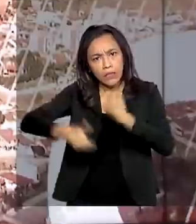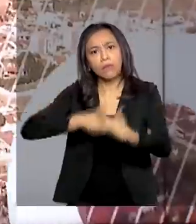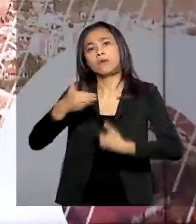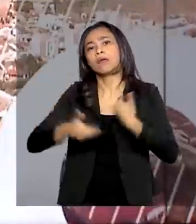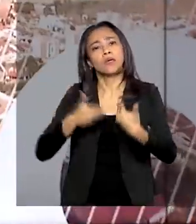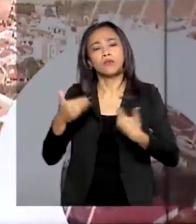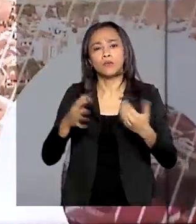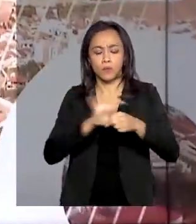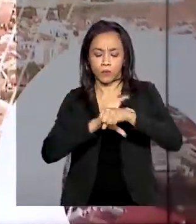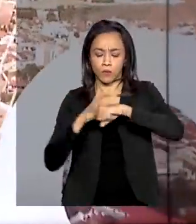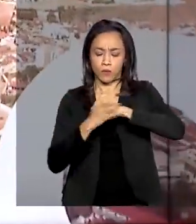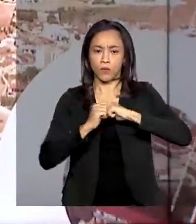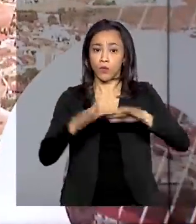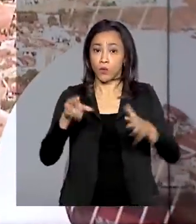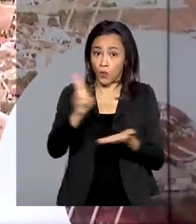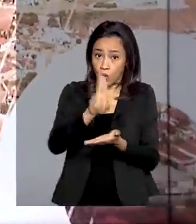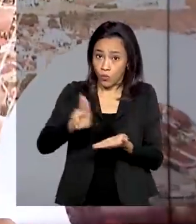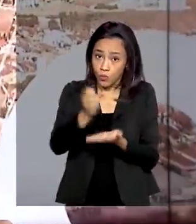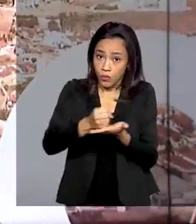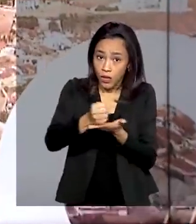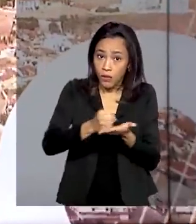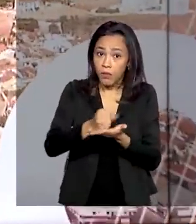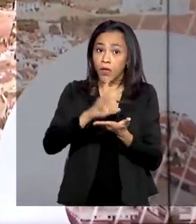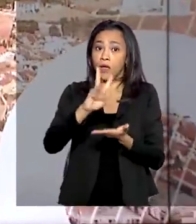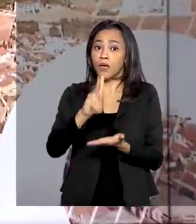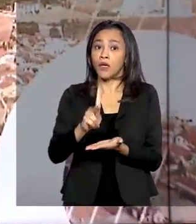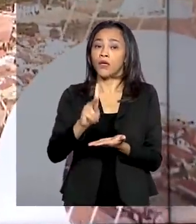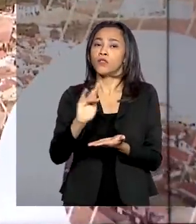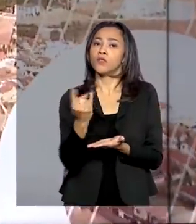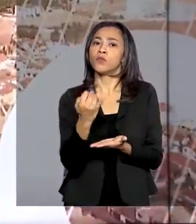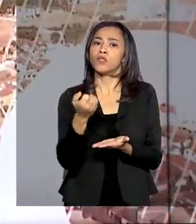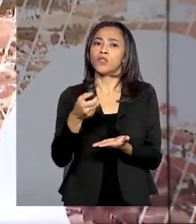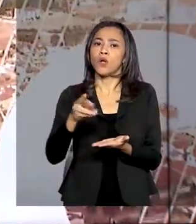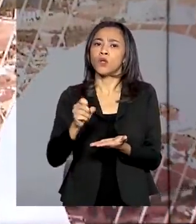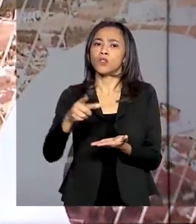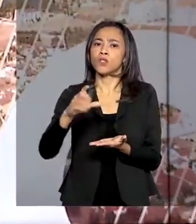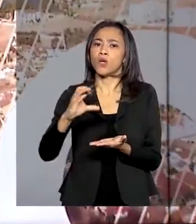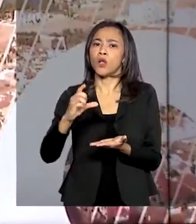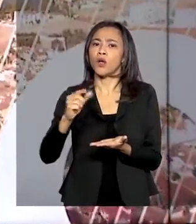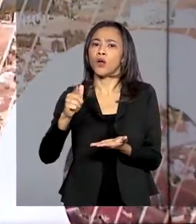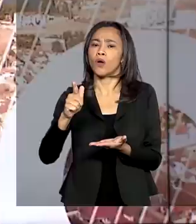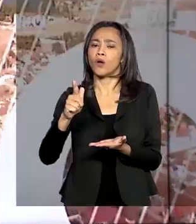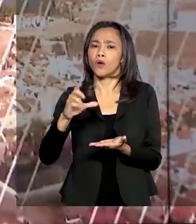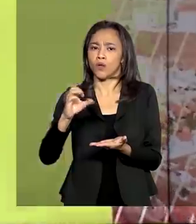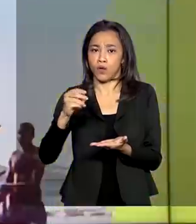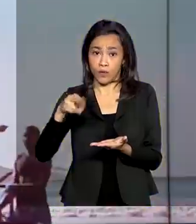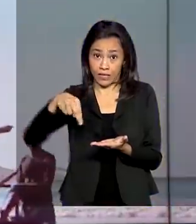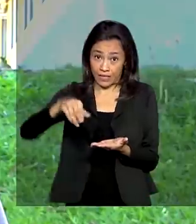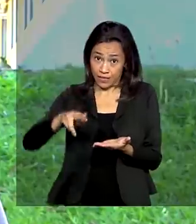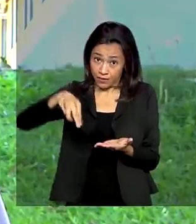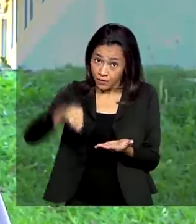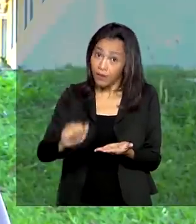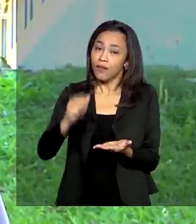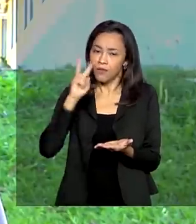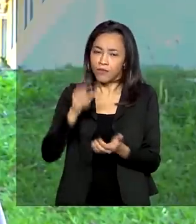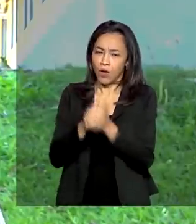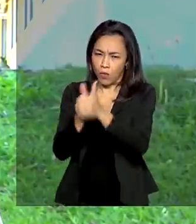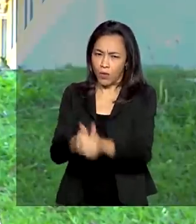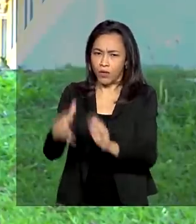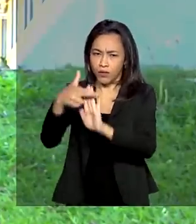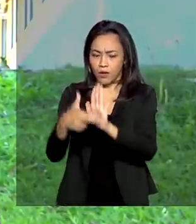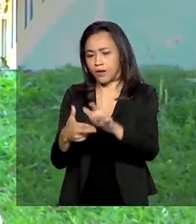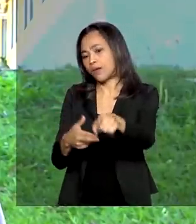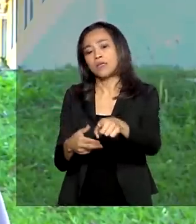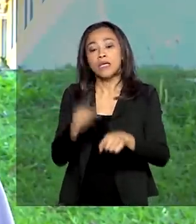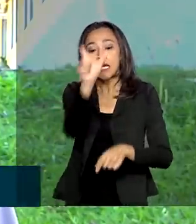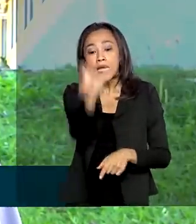incluem o uso da hidroxicloroquina. Nossa equipe foi até lá acompanhar os resultados desse protocolo. O médico